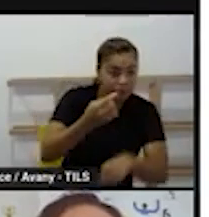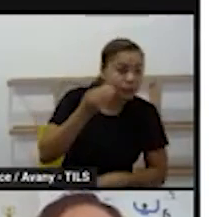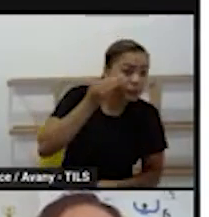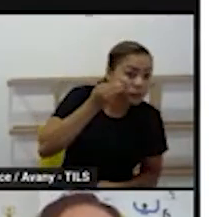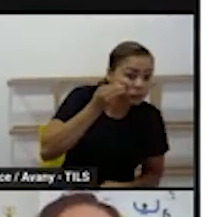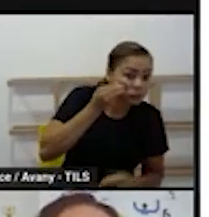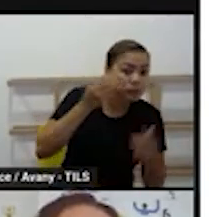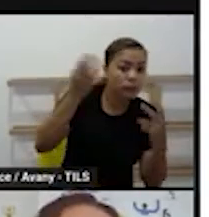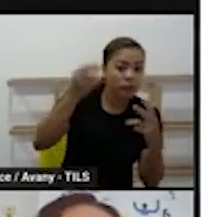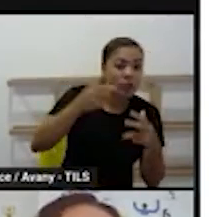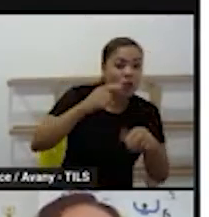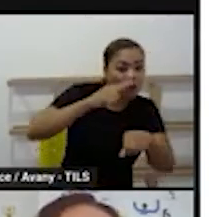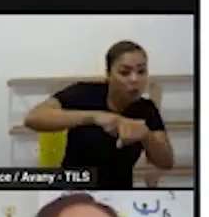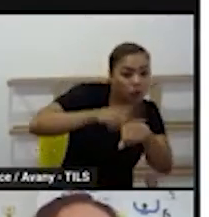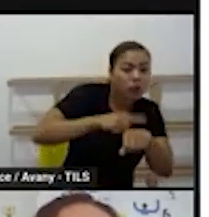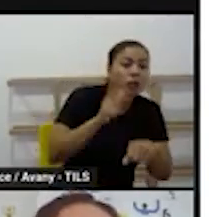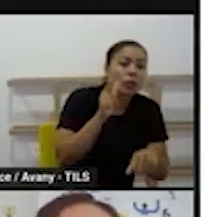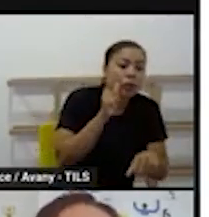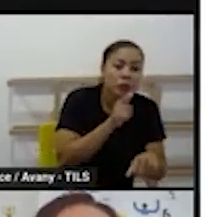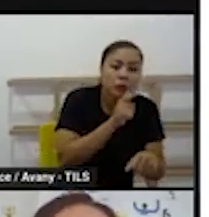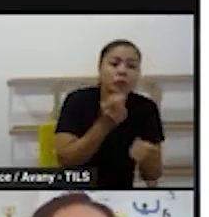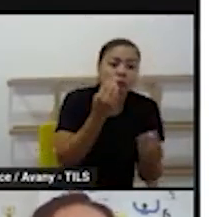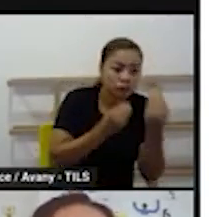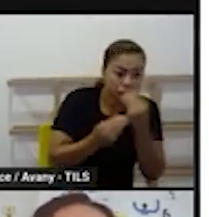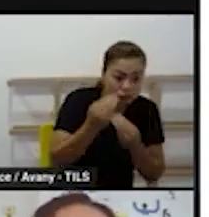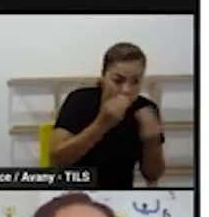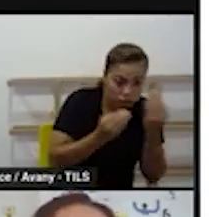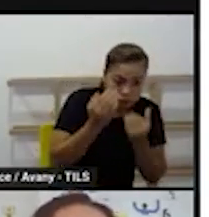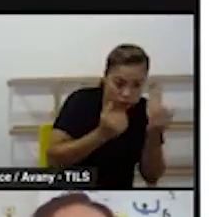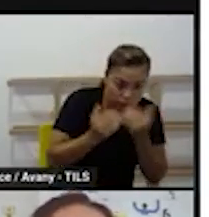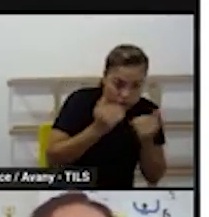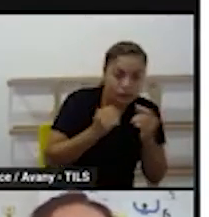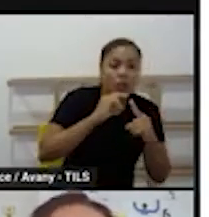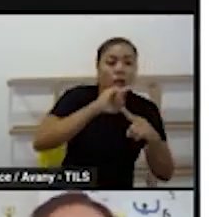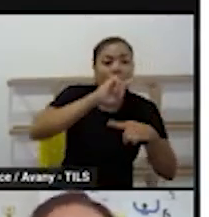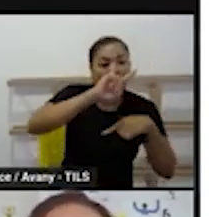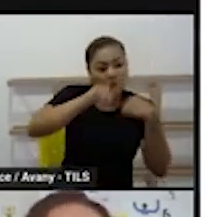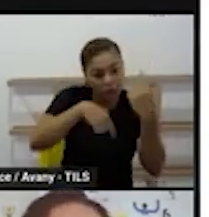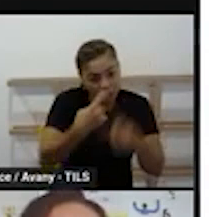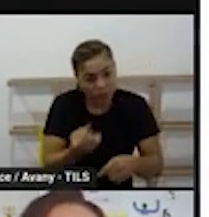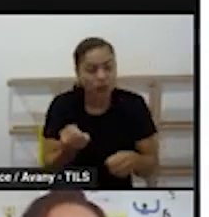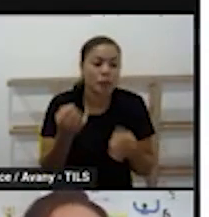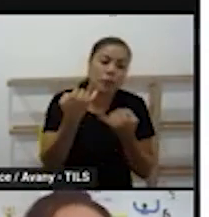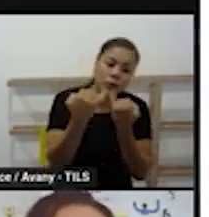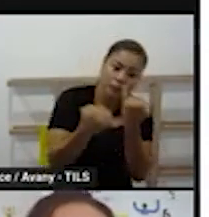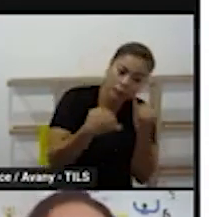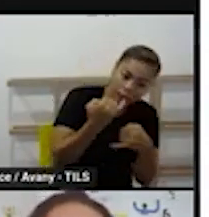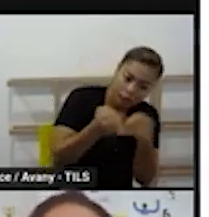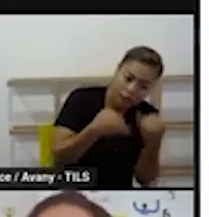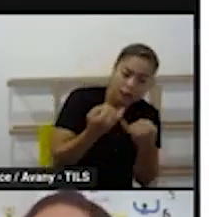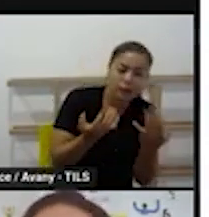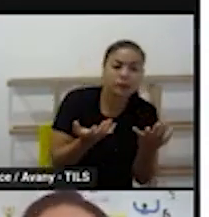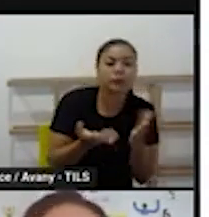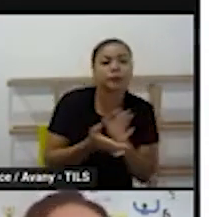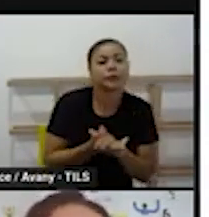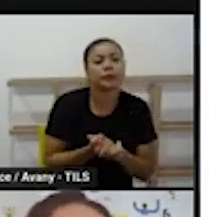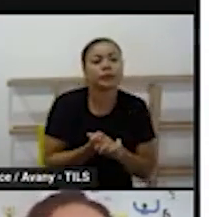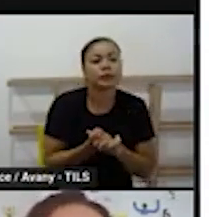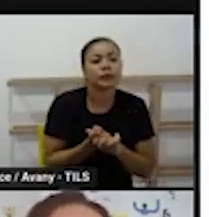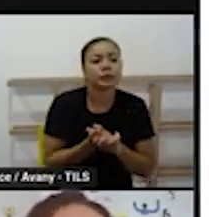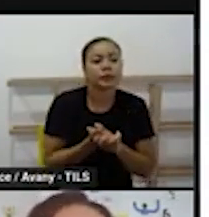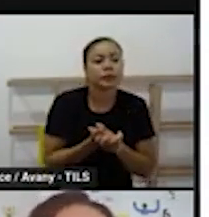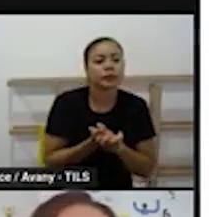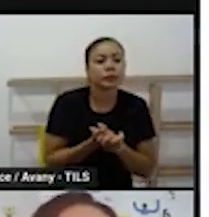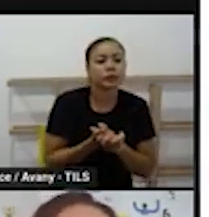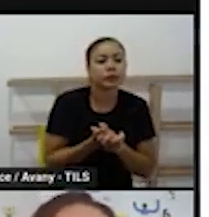lanche de higiene que eu já falei o brincar vem logo depois da higiene do lanche tem escola que faz a escovação eu não sei como está esse